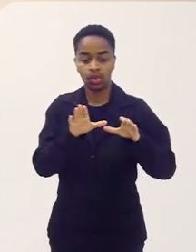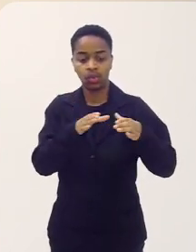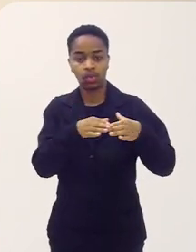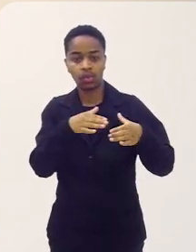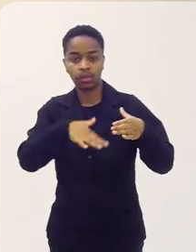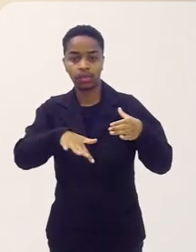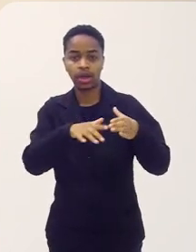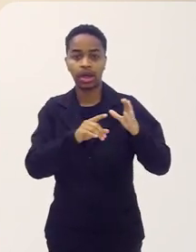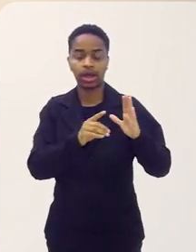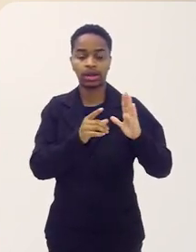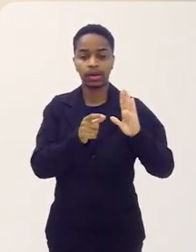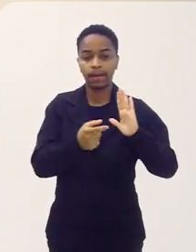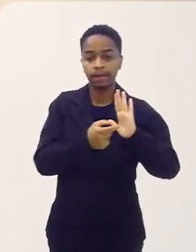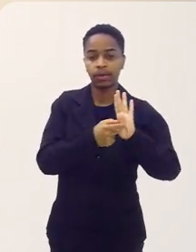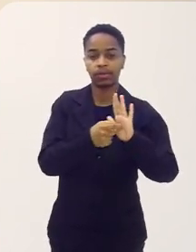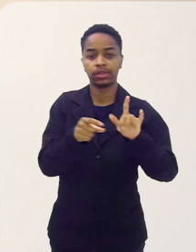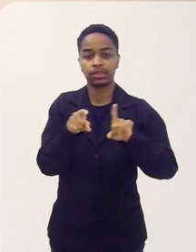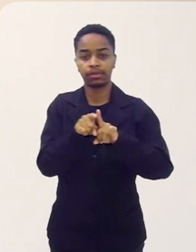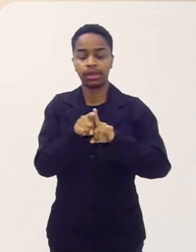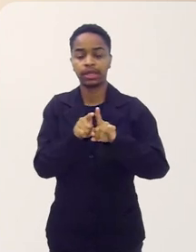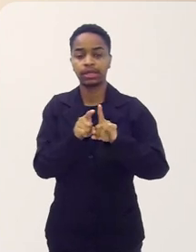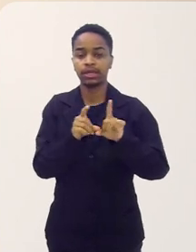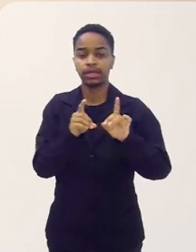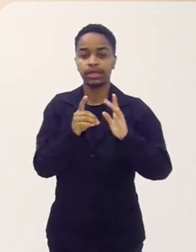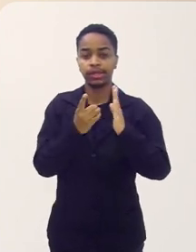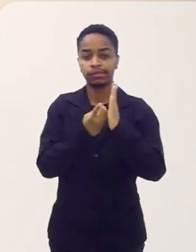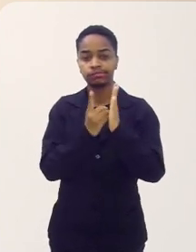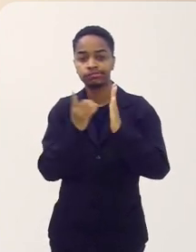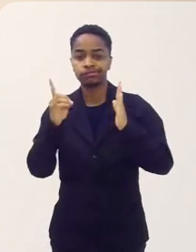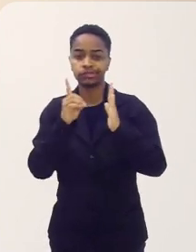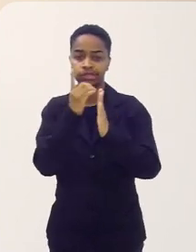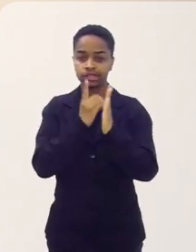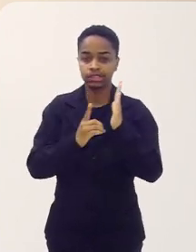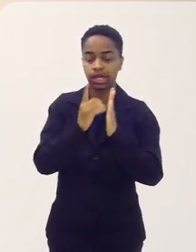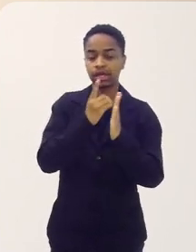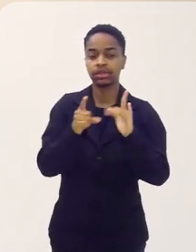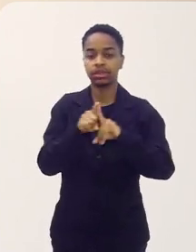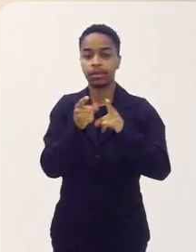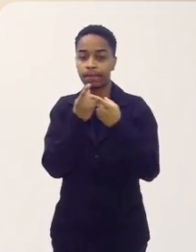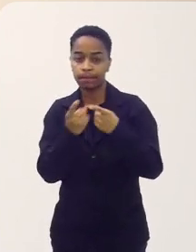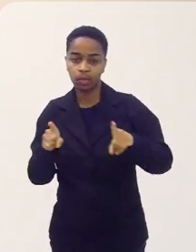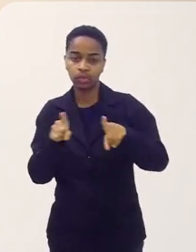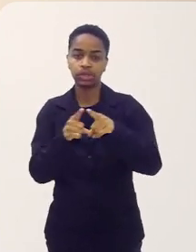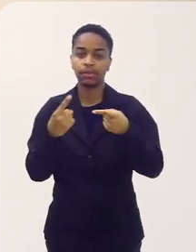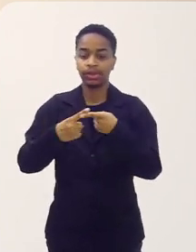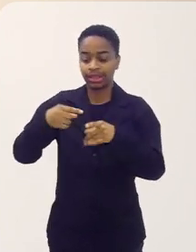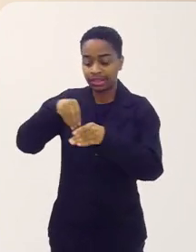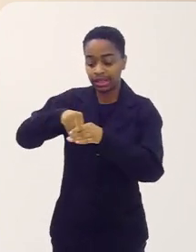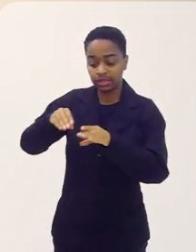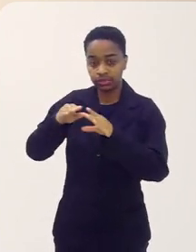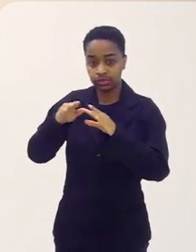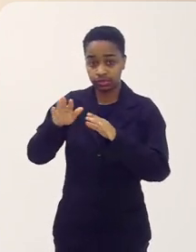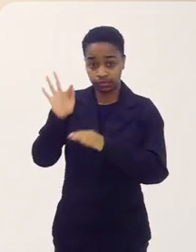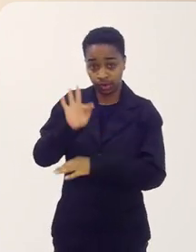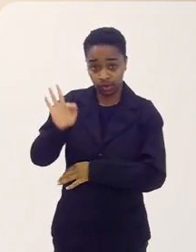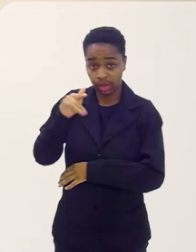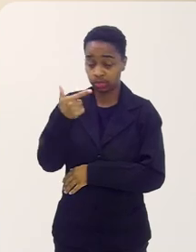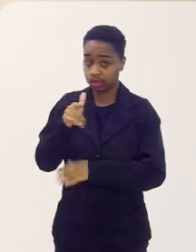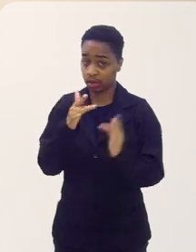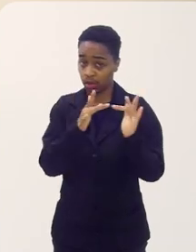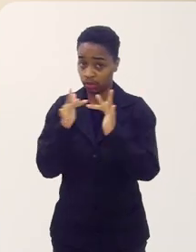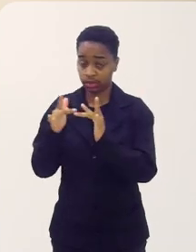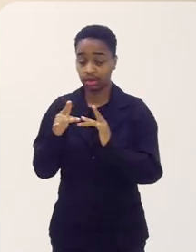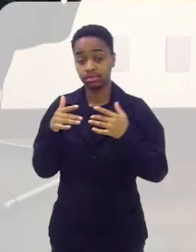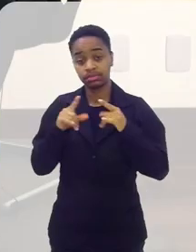programação, com a área do design, com a área da música, que são pessoas que, na sua sala de aula, você não vai ter o contato. Então, você tem uma oportunidade